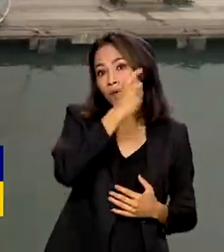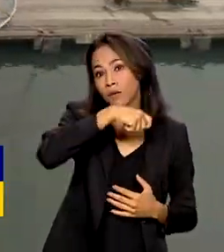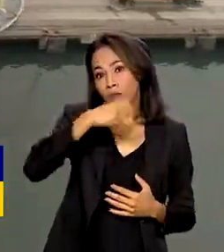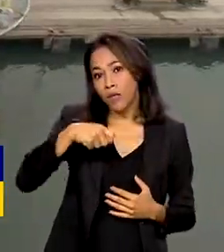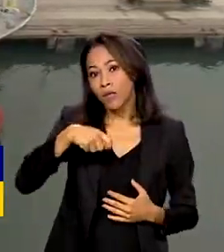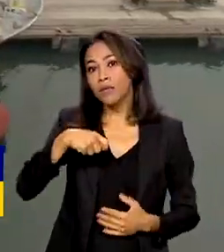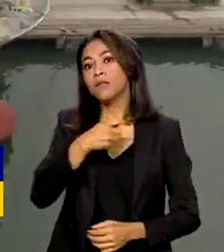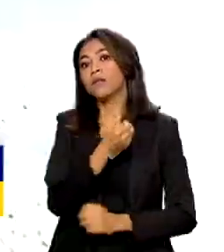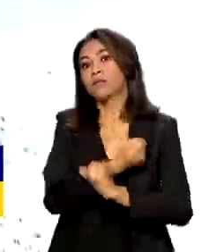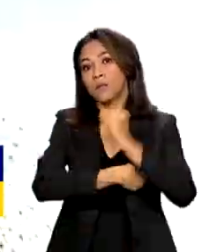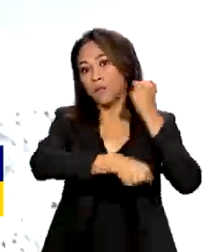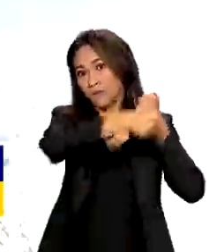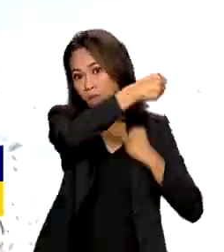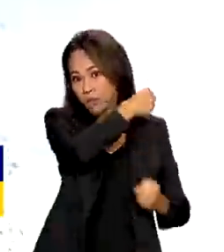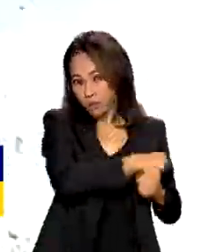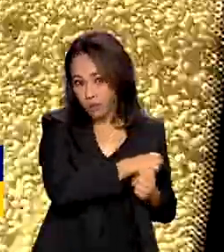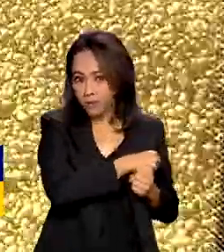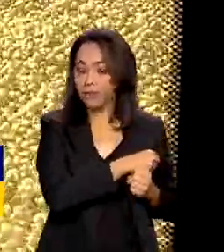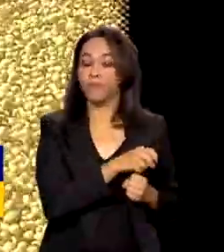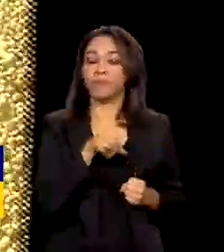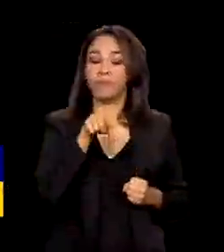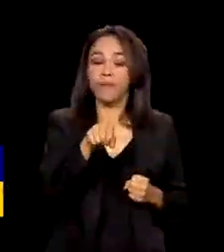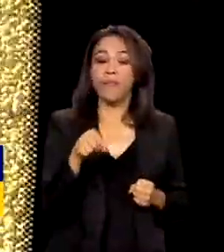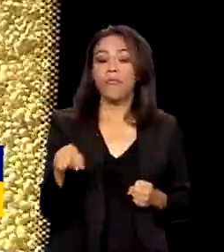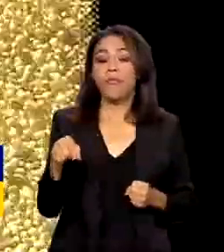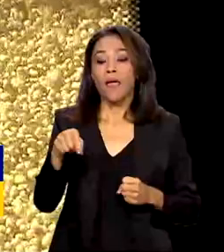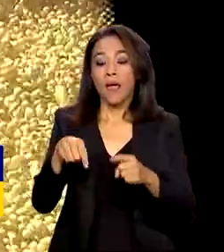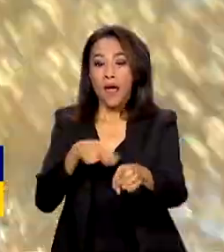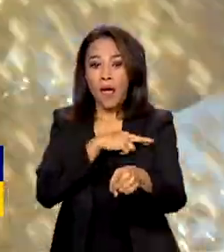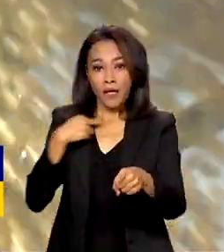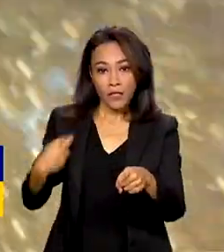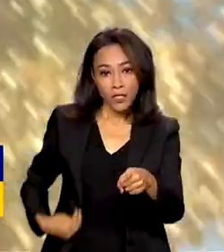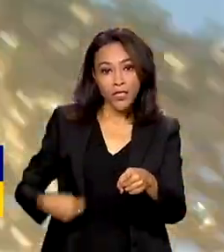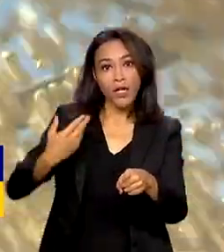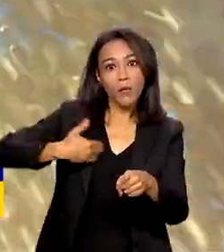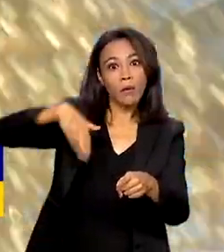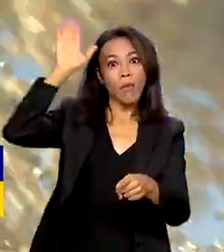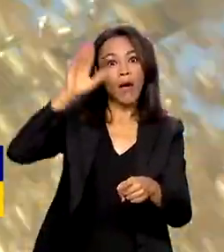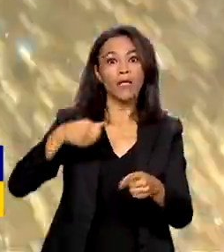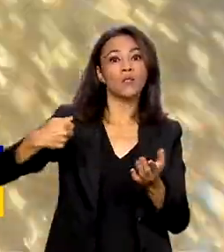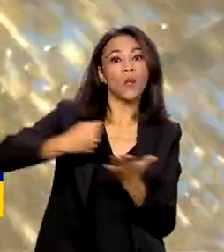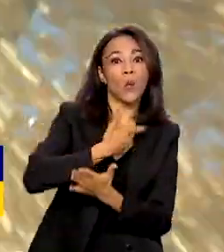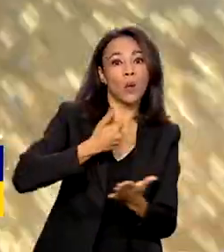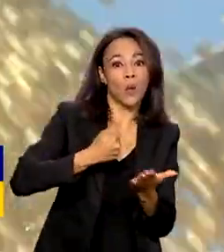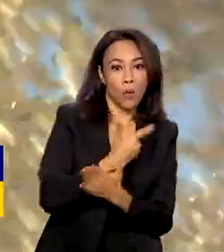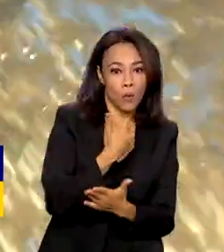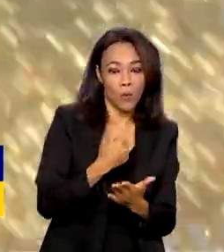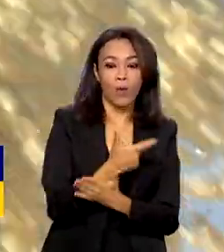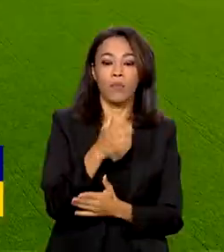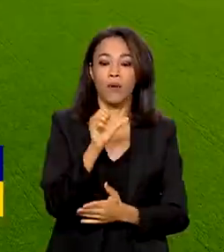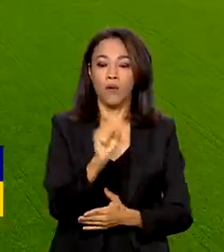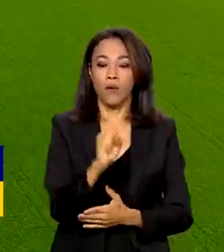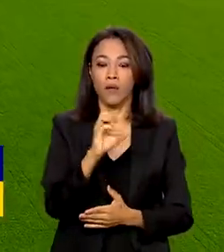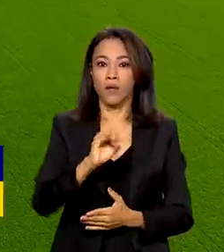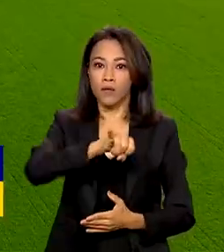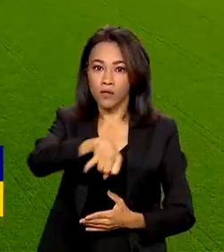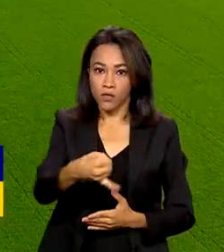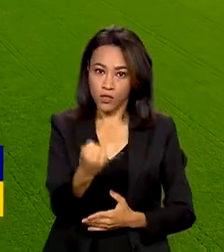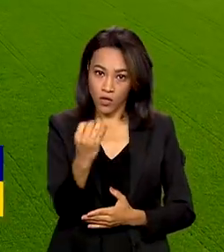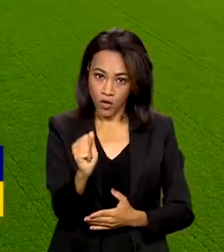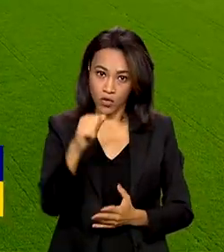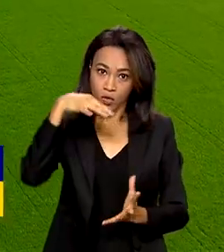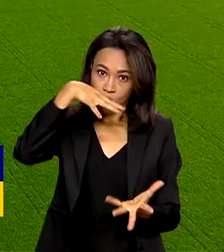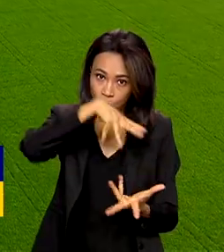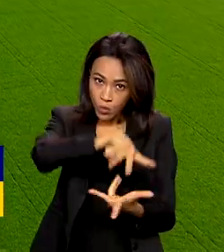2022. A China é a maior importadora da soja brasileira no mundo, respondendo